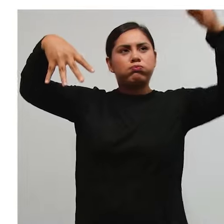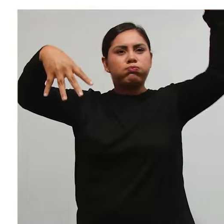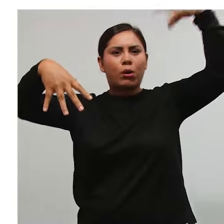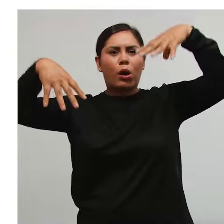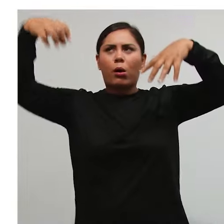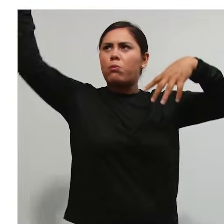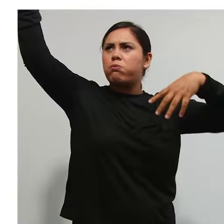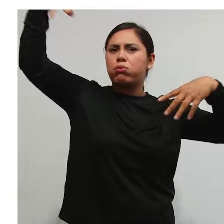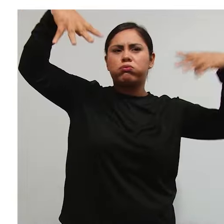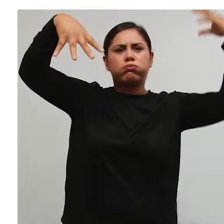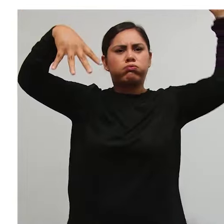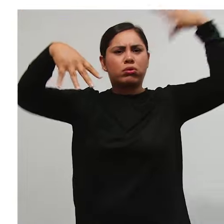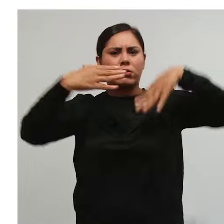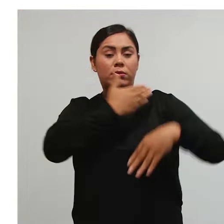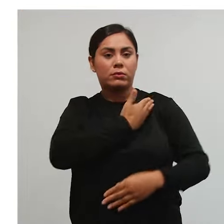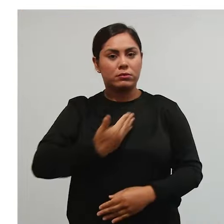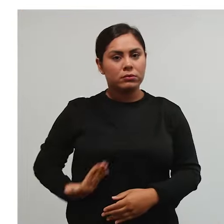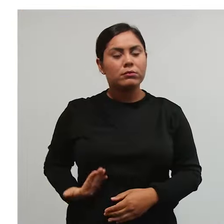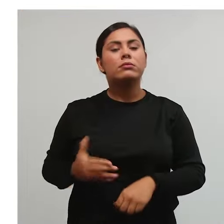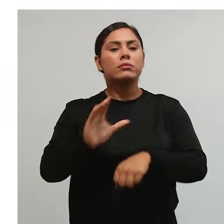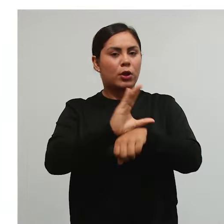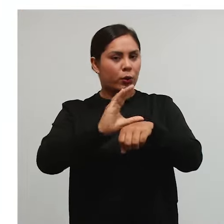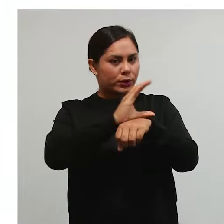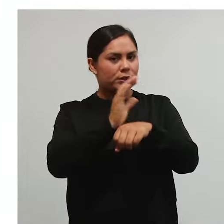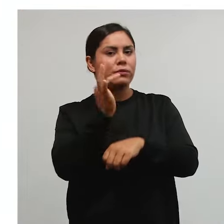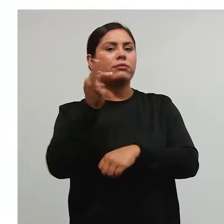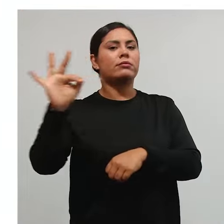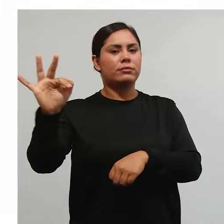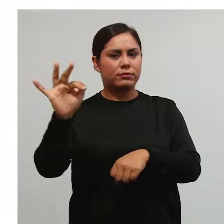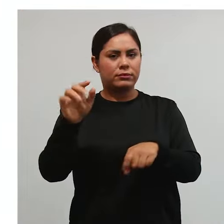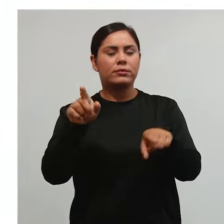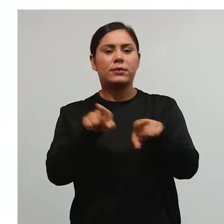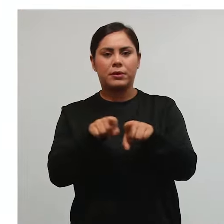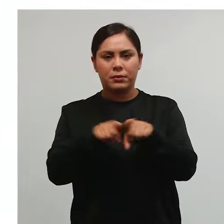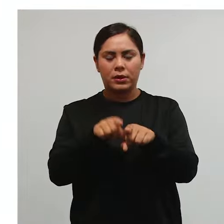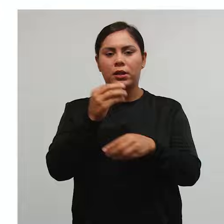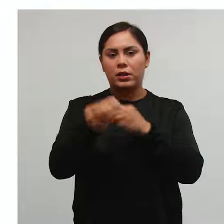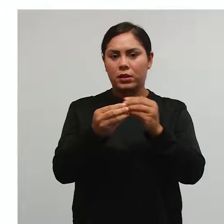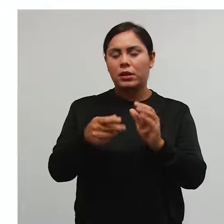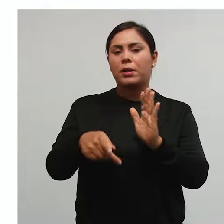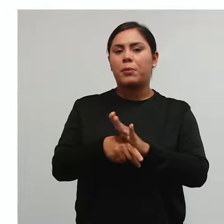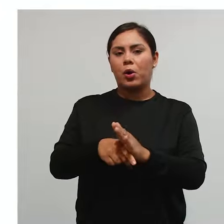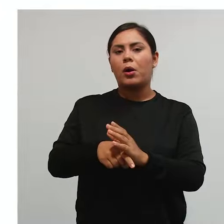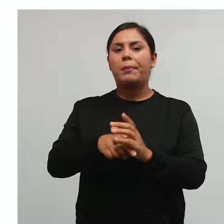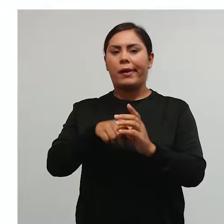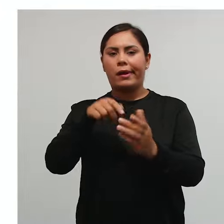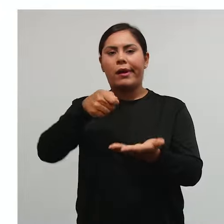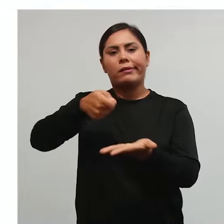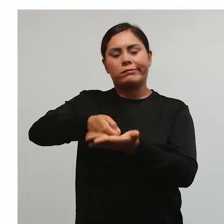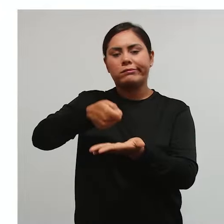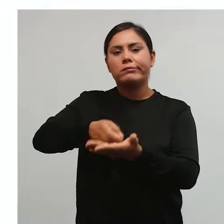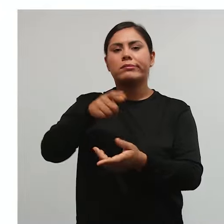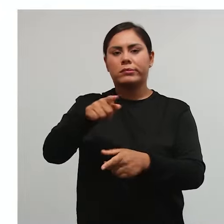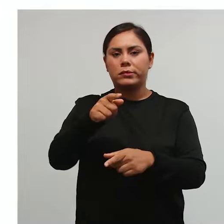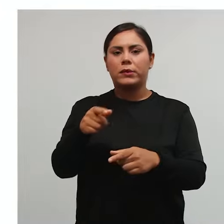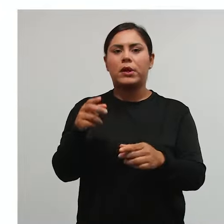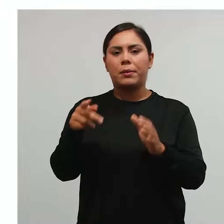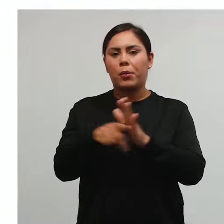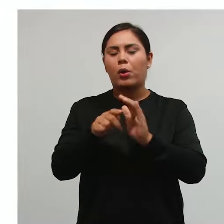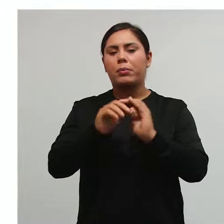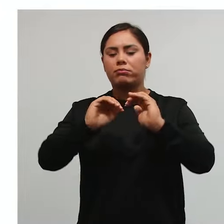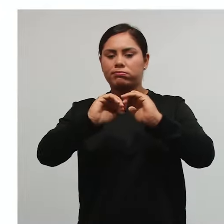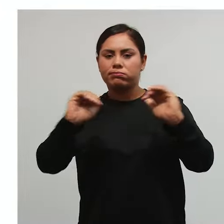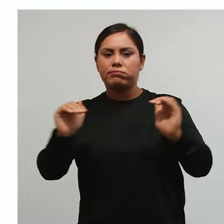pública. Tá lá na Constituição e a doutrina estabelece que é uma contribuição sui generis.